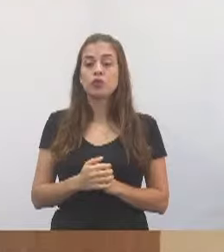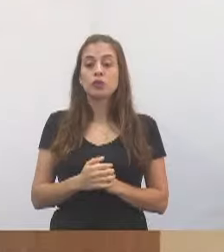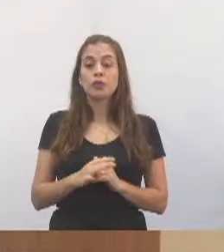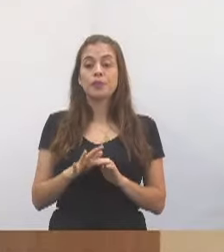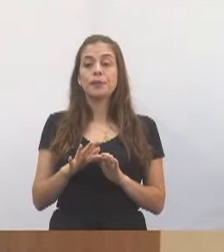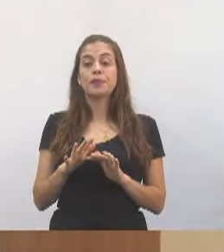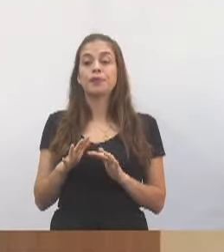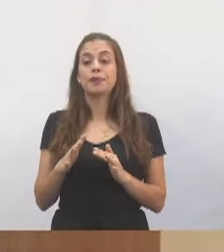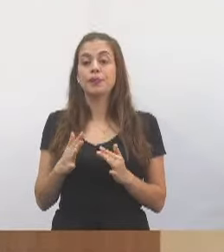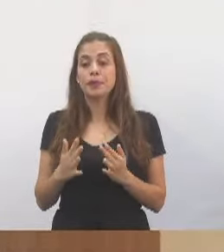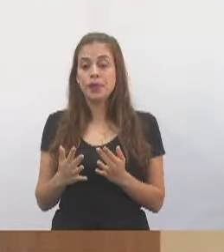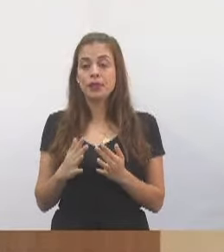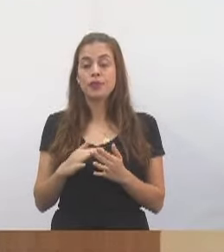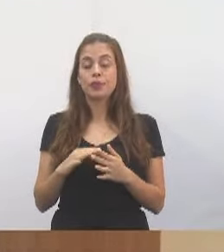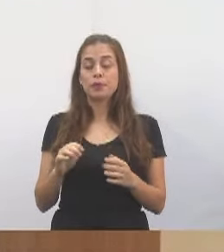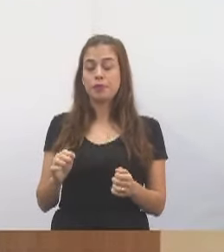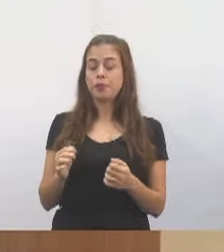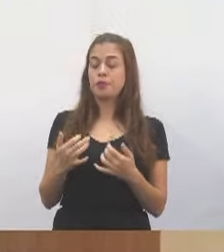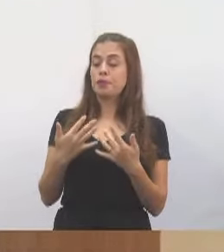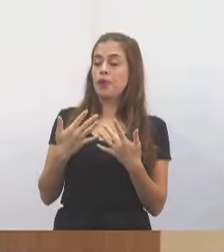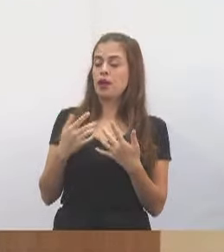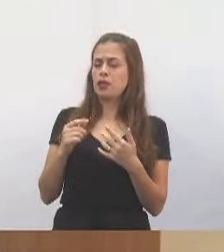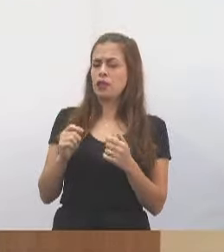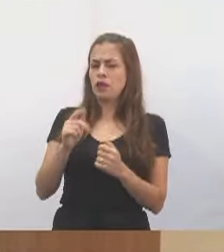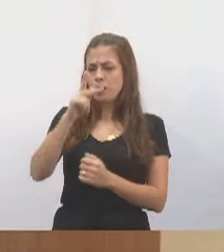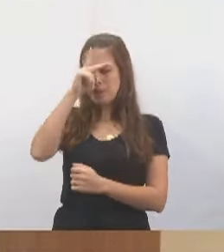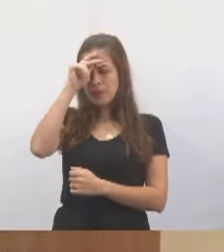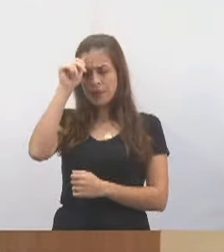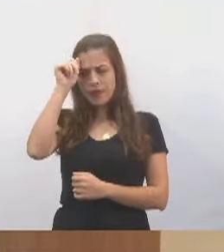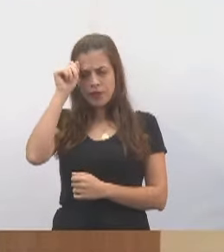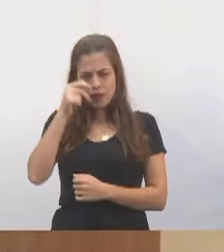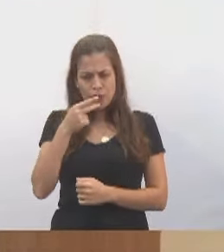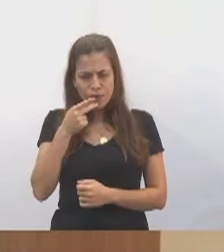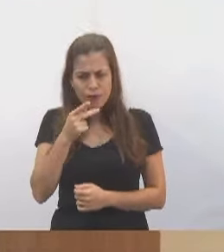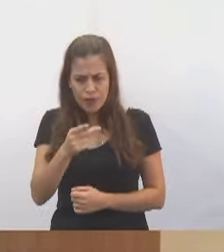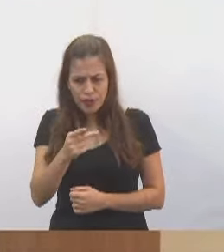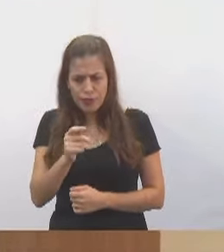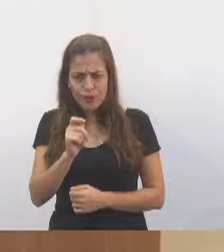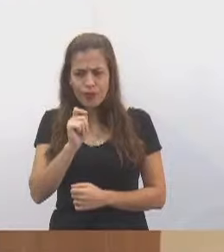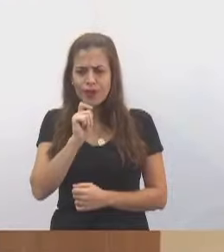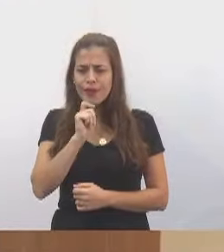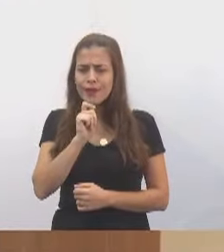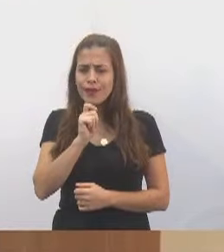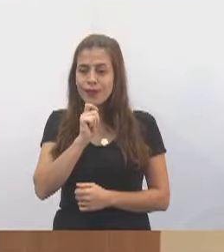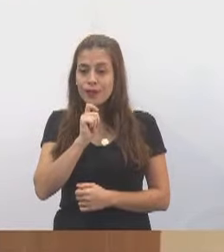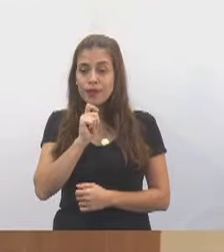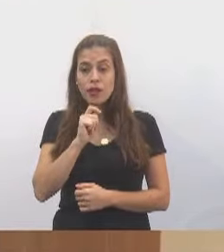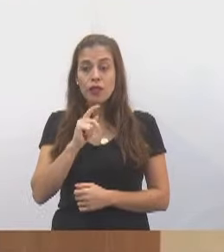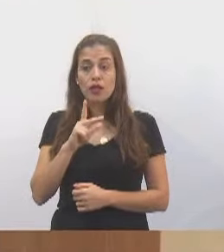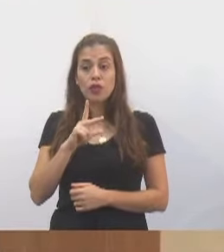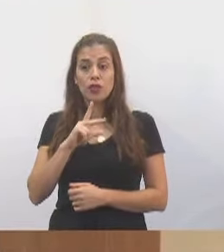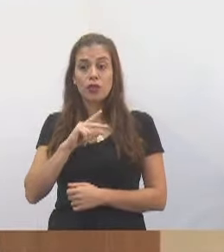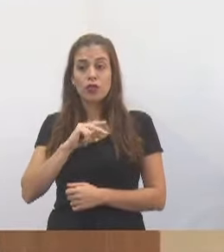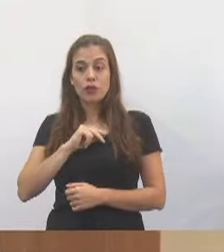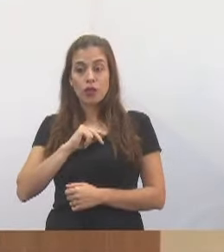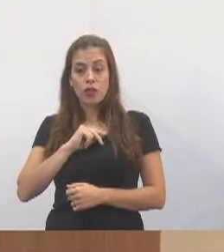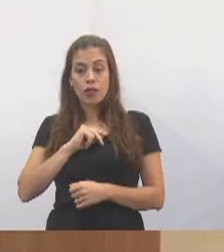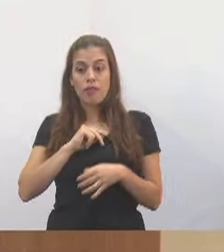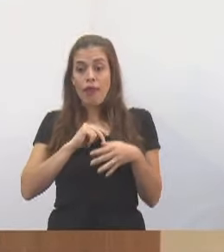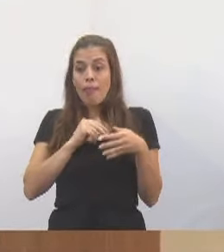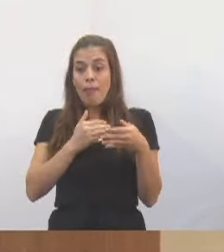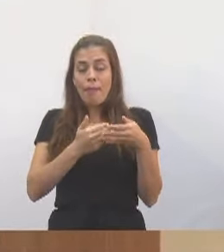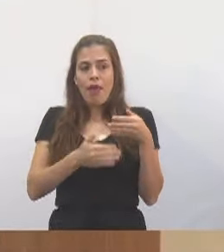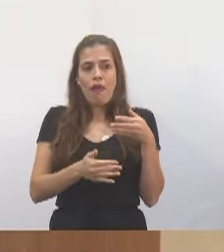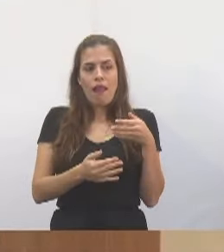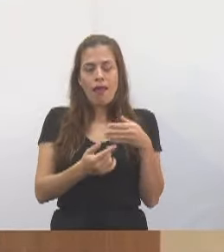desembargadores, e o que me espanta aqui, é que o prefeito ainda alegou, olha, vai causar um déficit de 15 milhões do